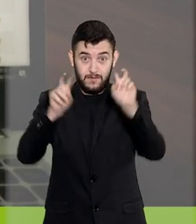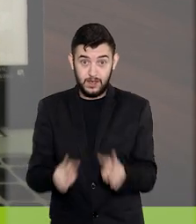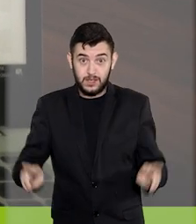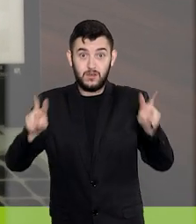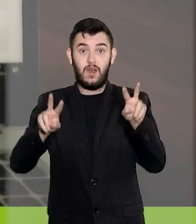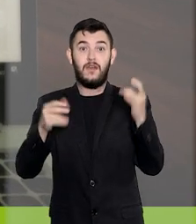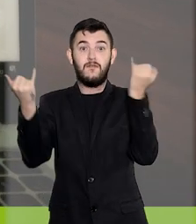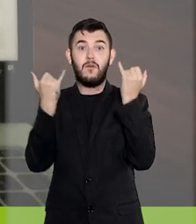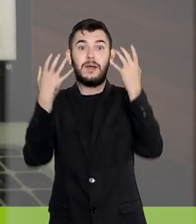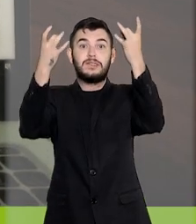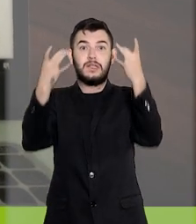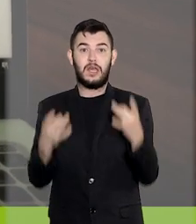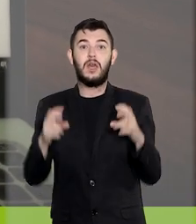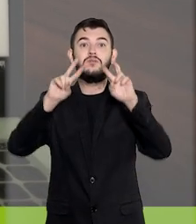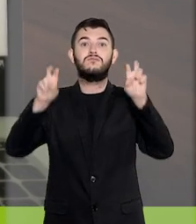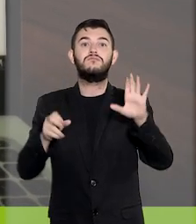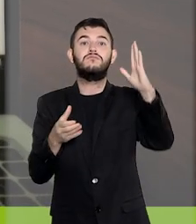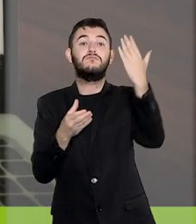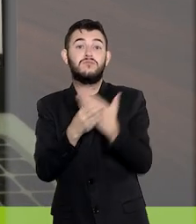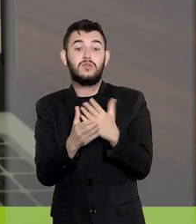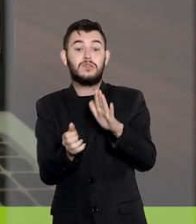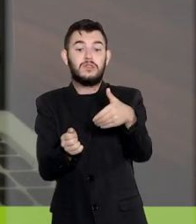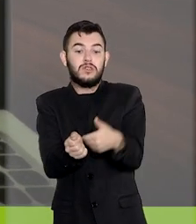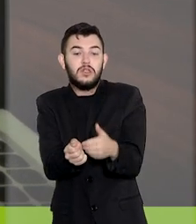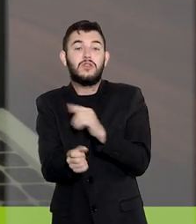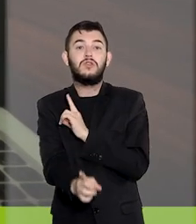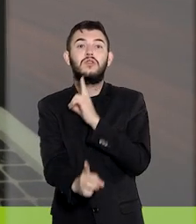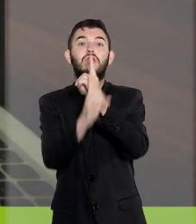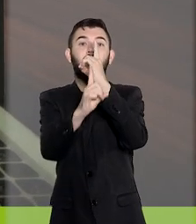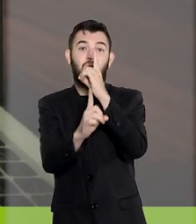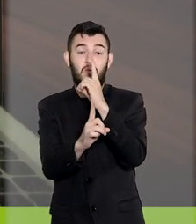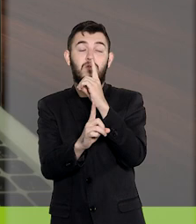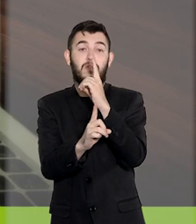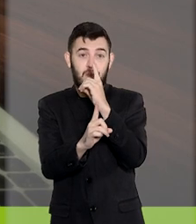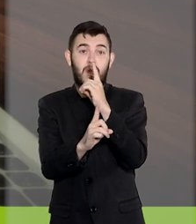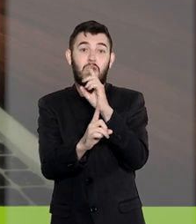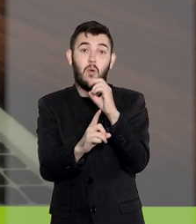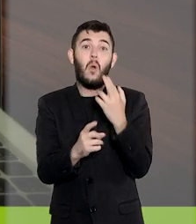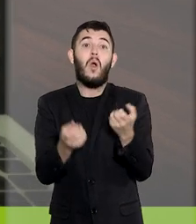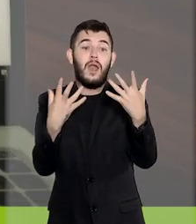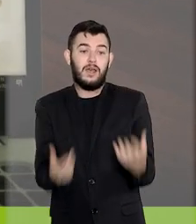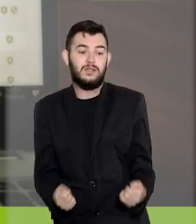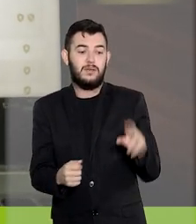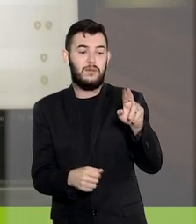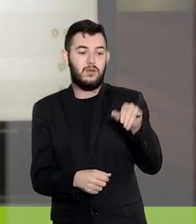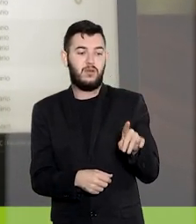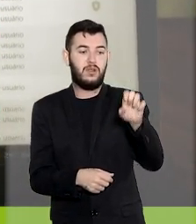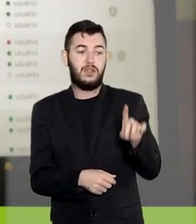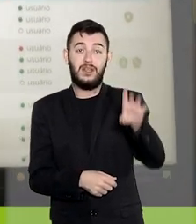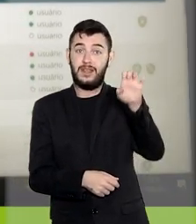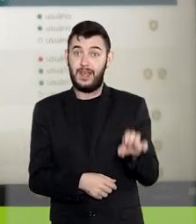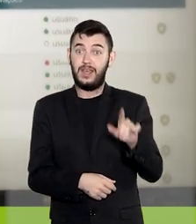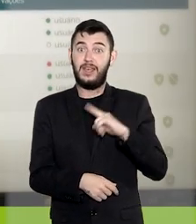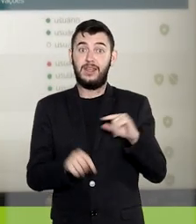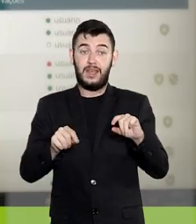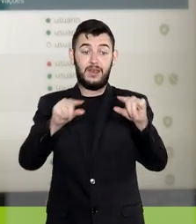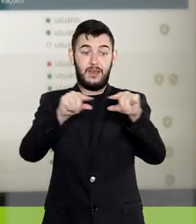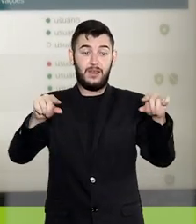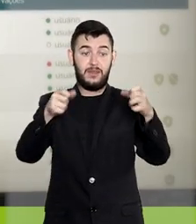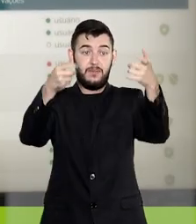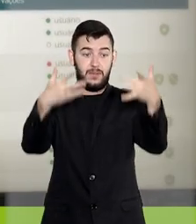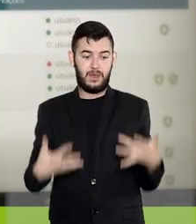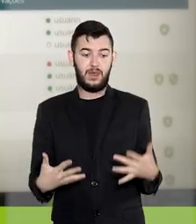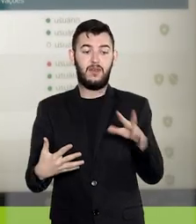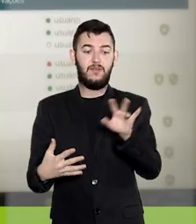visualiza informações sobre os processos sigilosos gerados e recebidos na unidade. E por meio desta legenda,